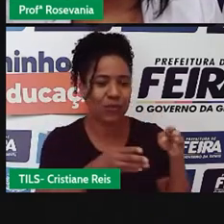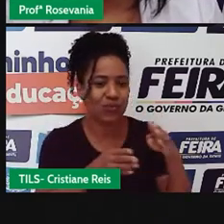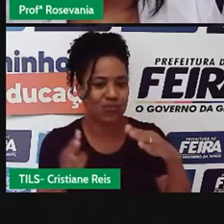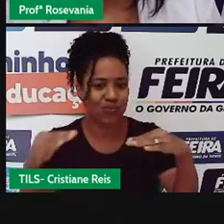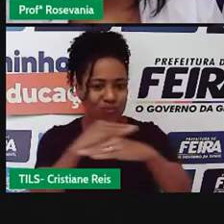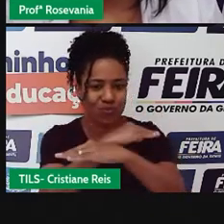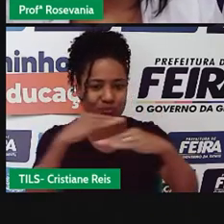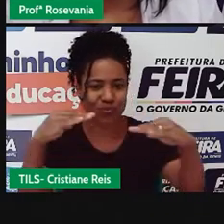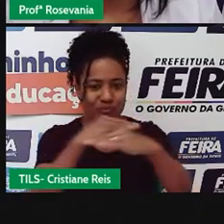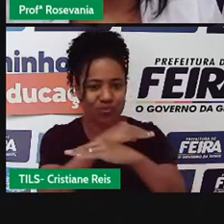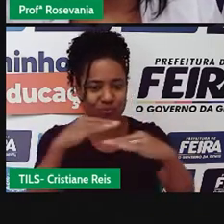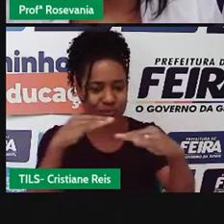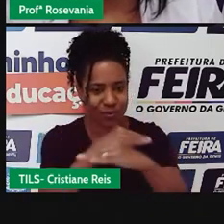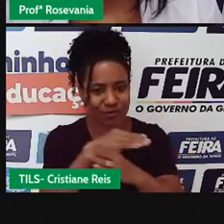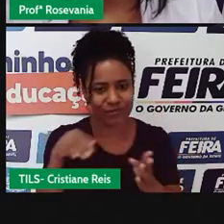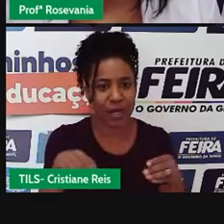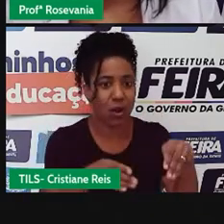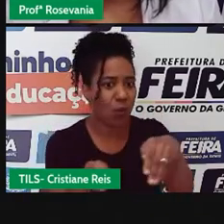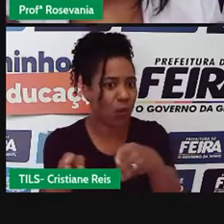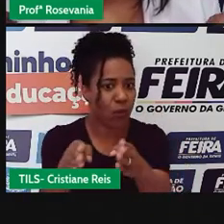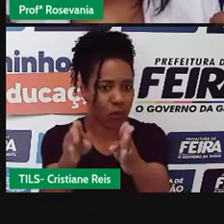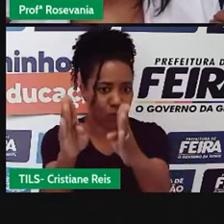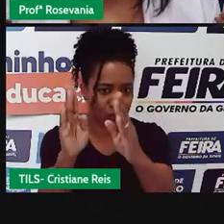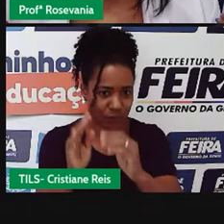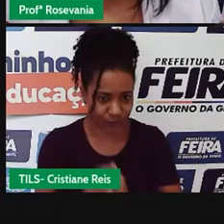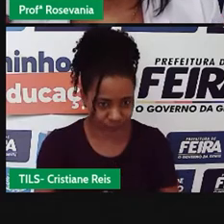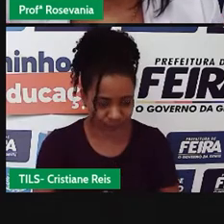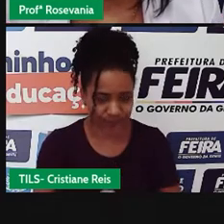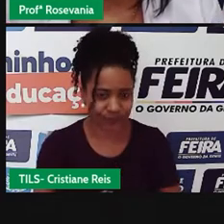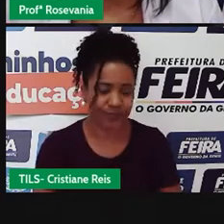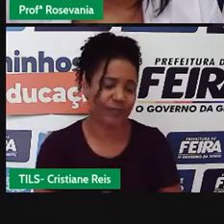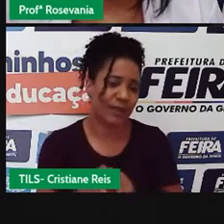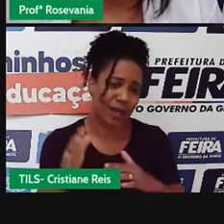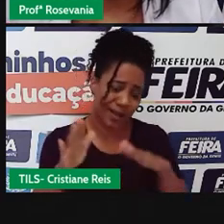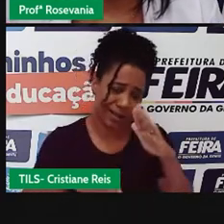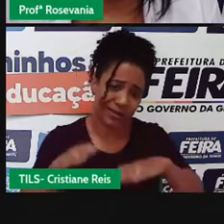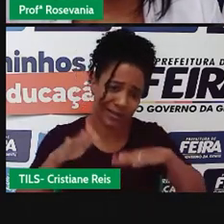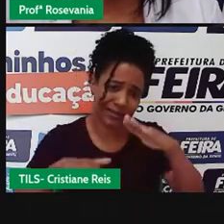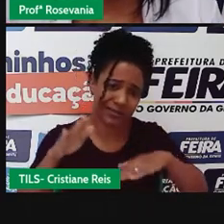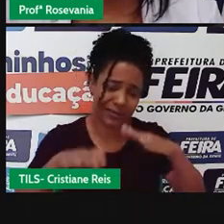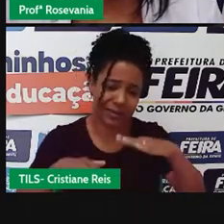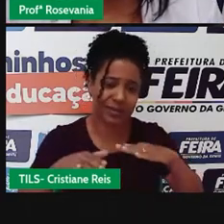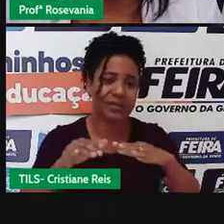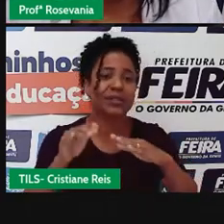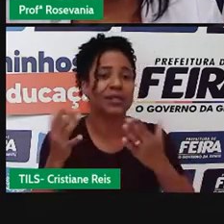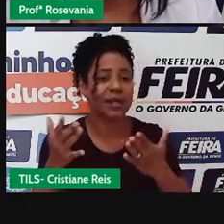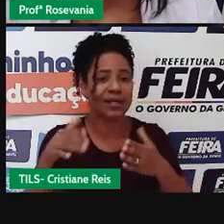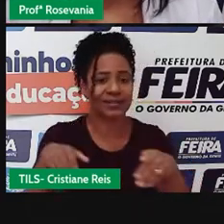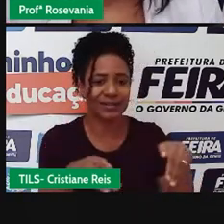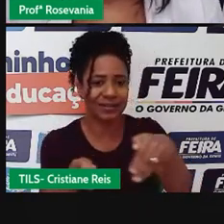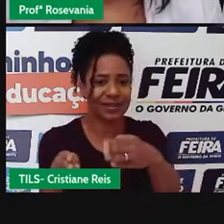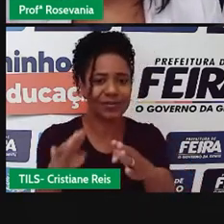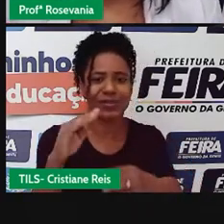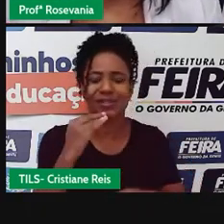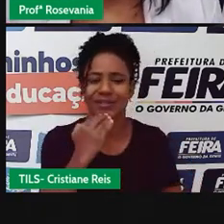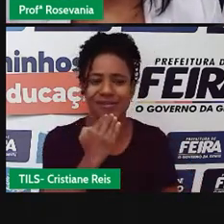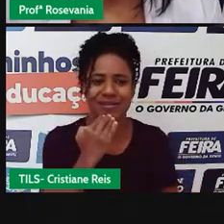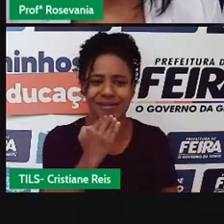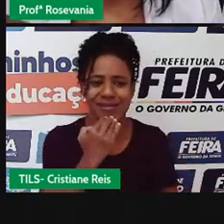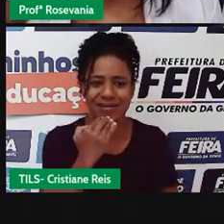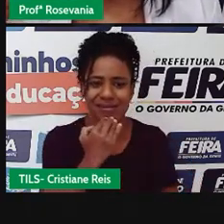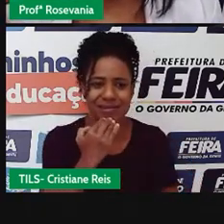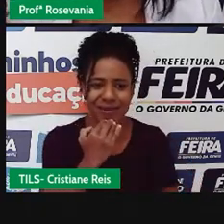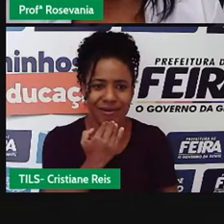estradas, como a gente, né, vai observar, elas, às vezes, não têm uma duração muito boa, né, e